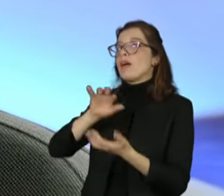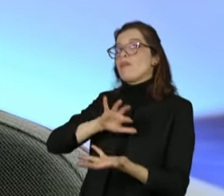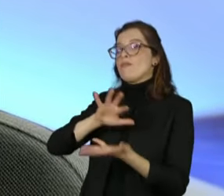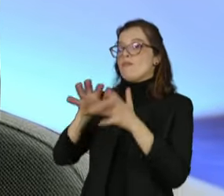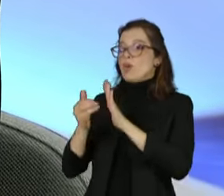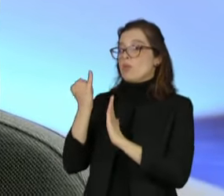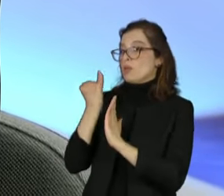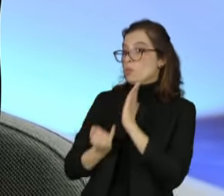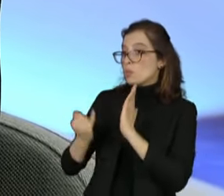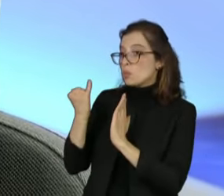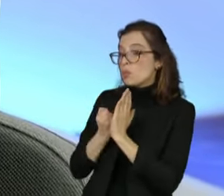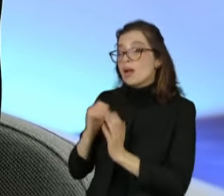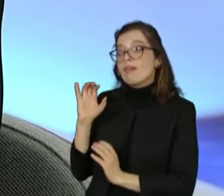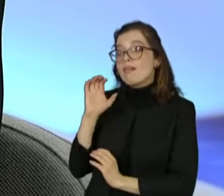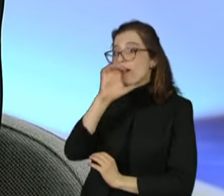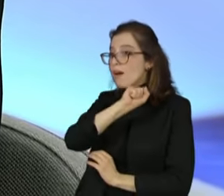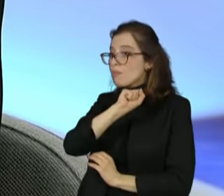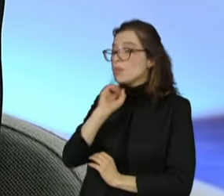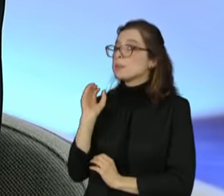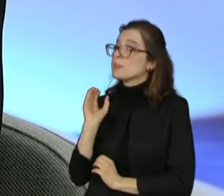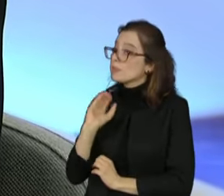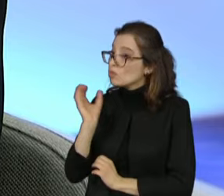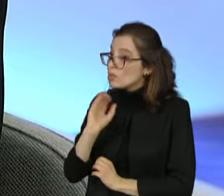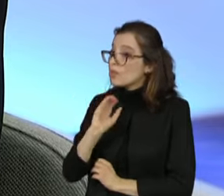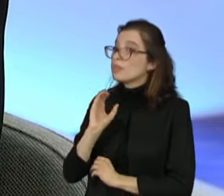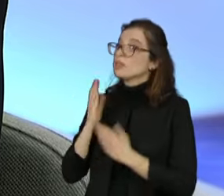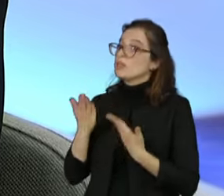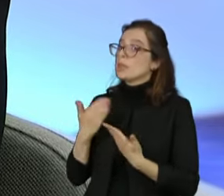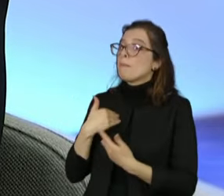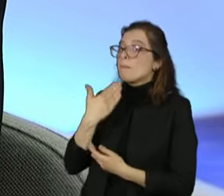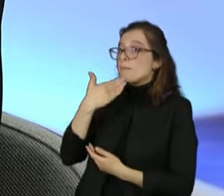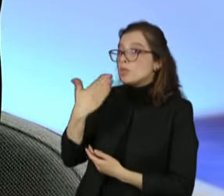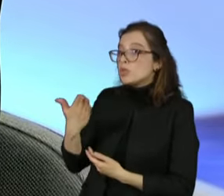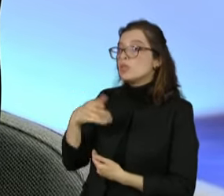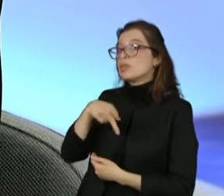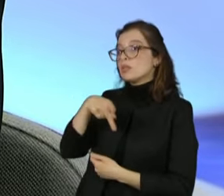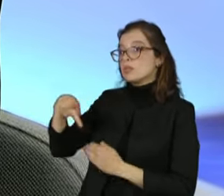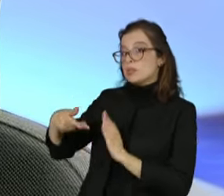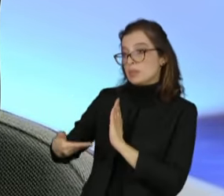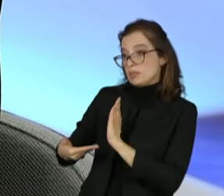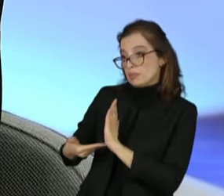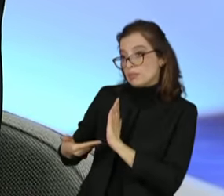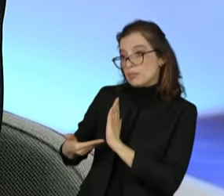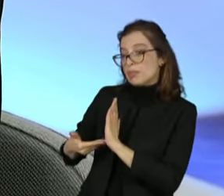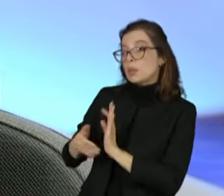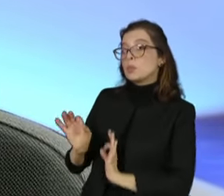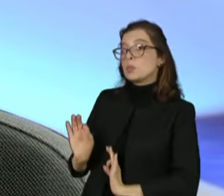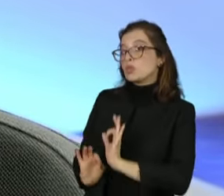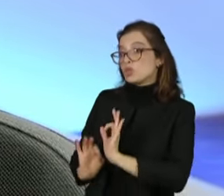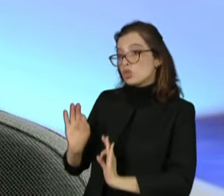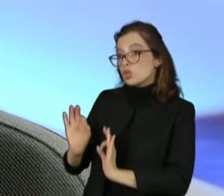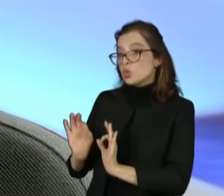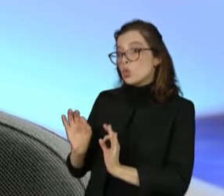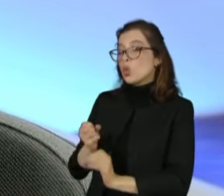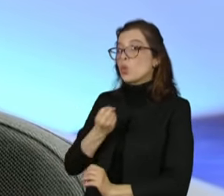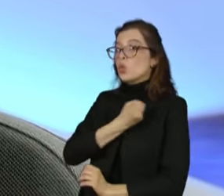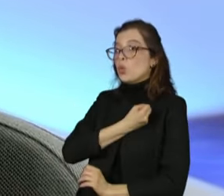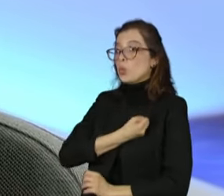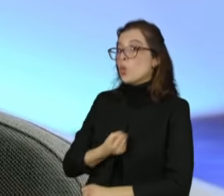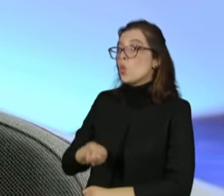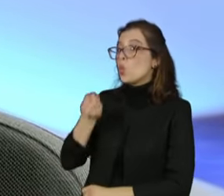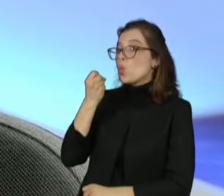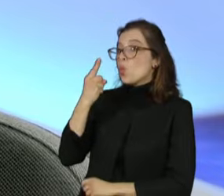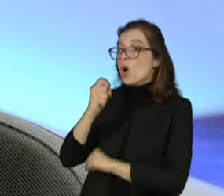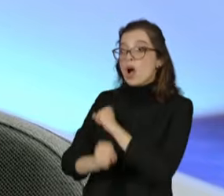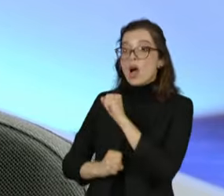entregar e pedir para o presidente da Câmara dos Deputados colocar como projeto número um do ano de 2023 a